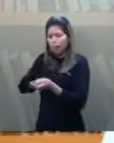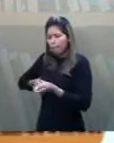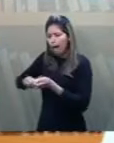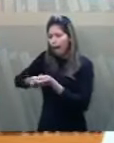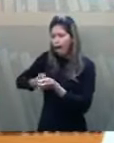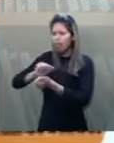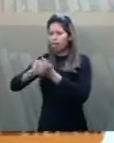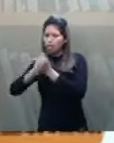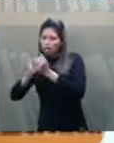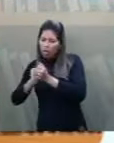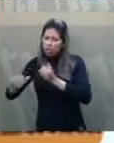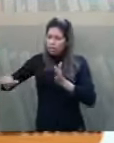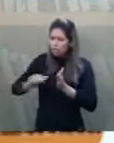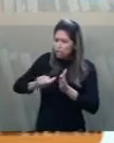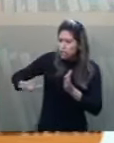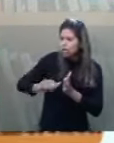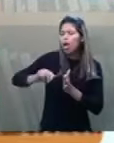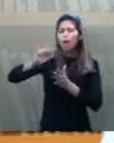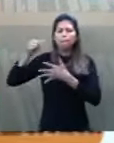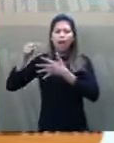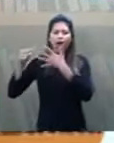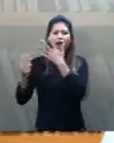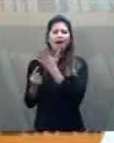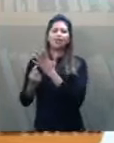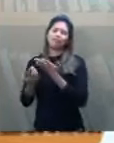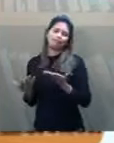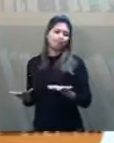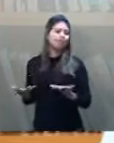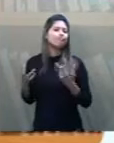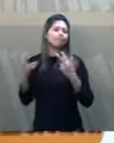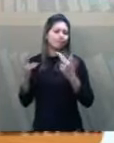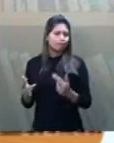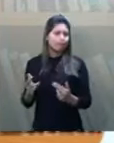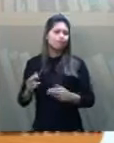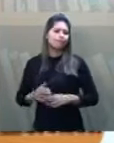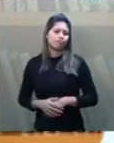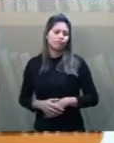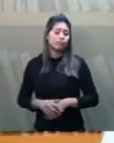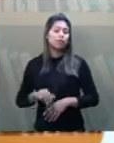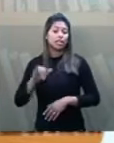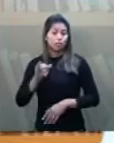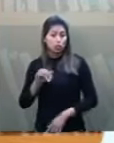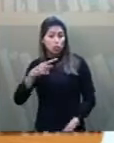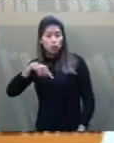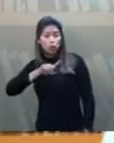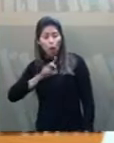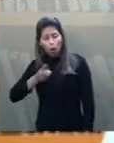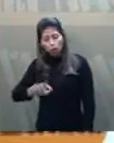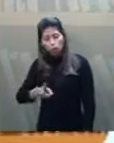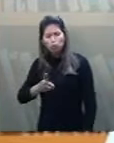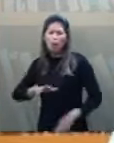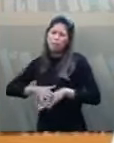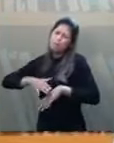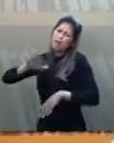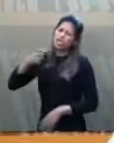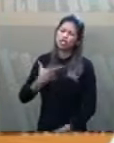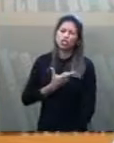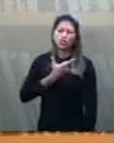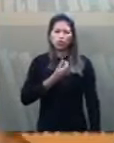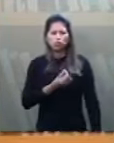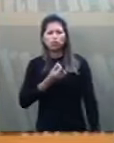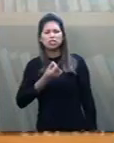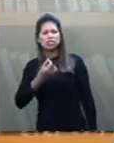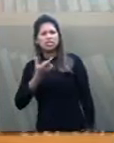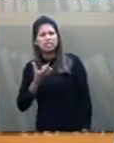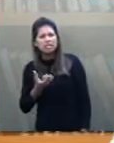afirma se a situação continuar, vamos levar mais de 250 anos para alcançar